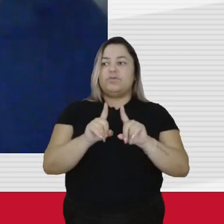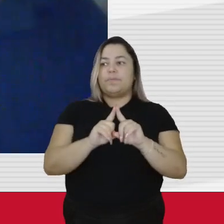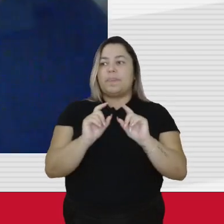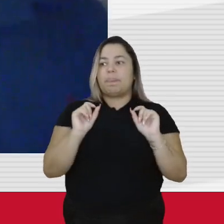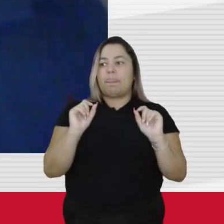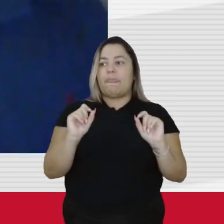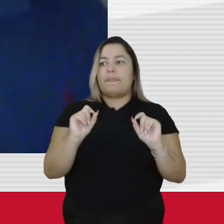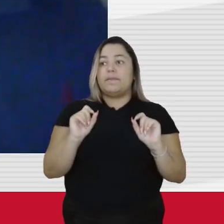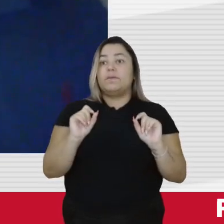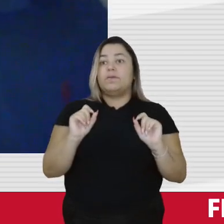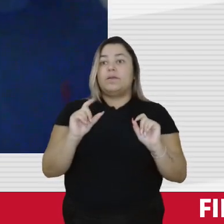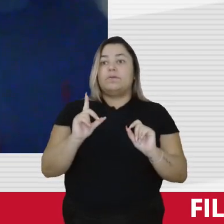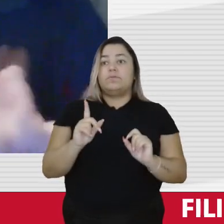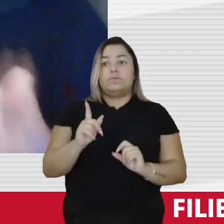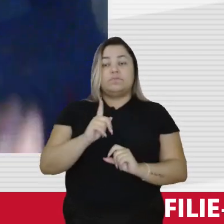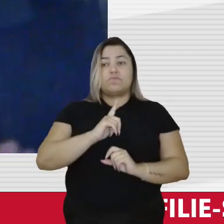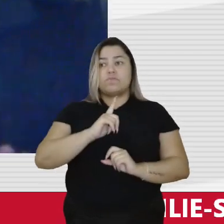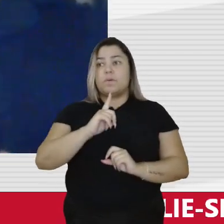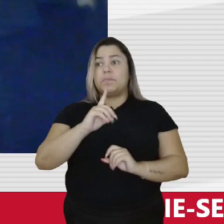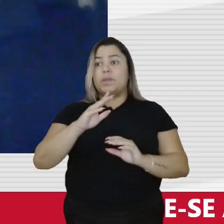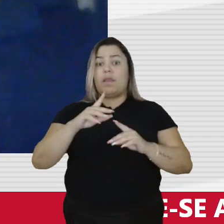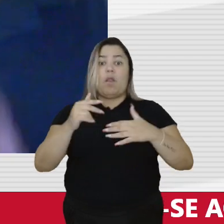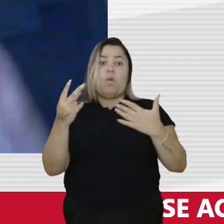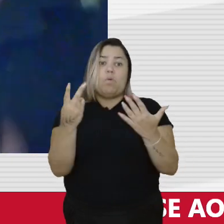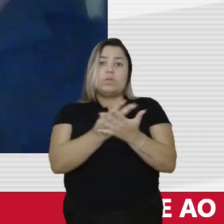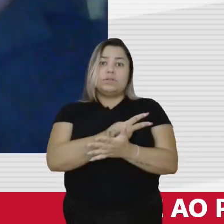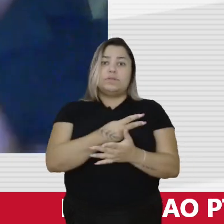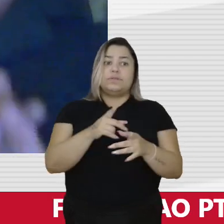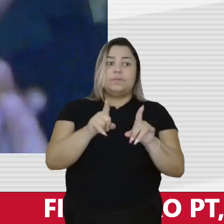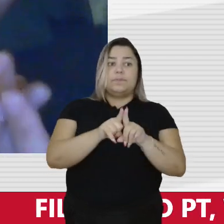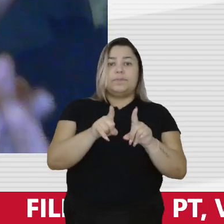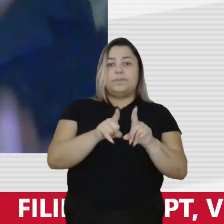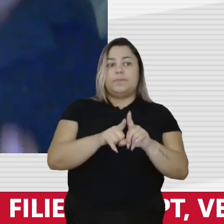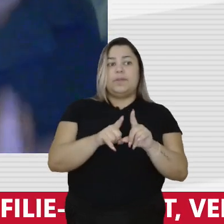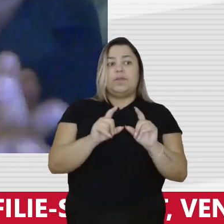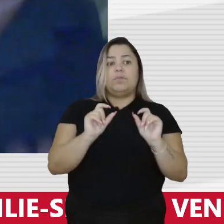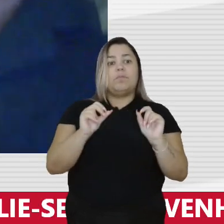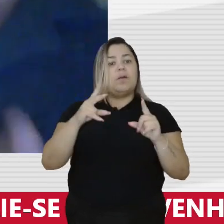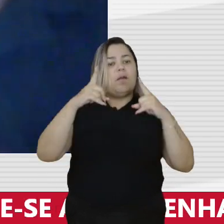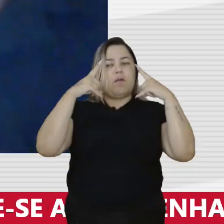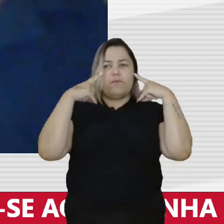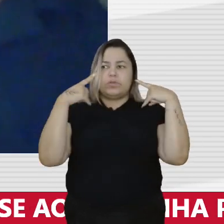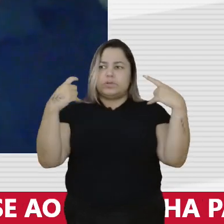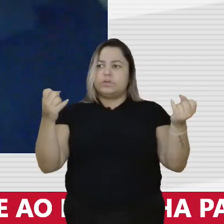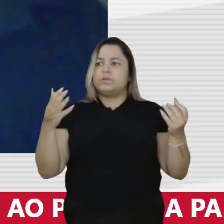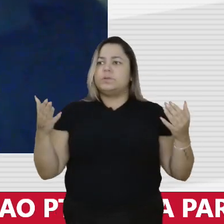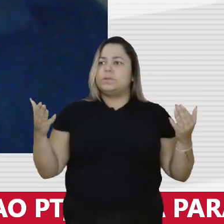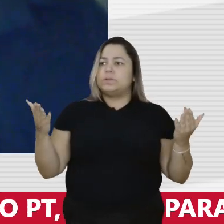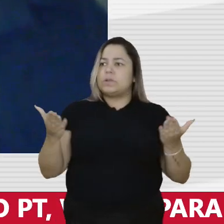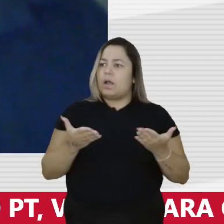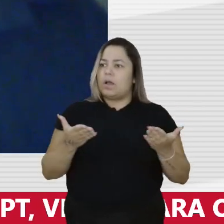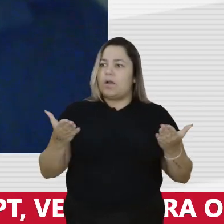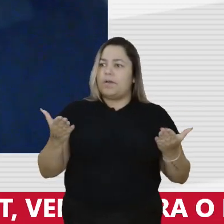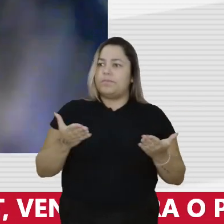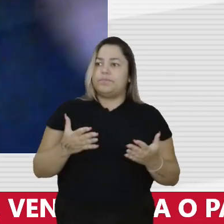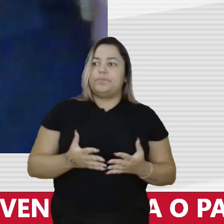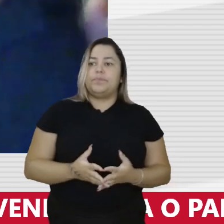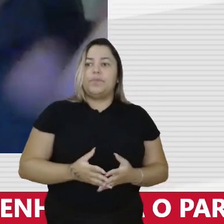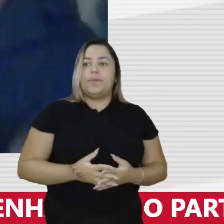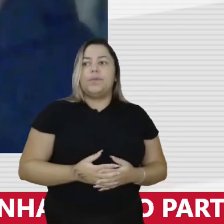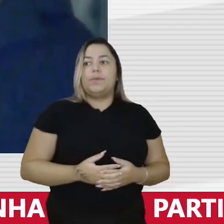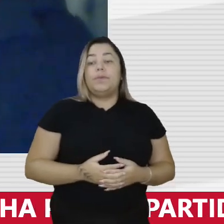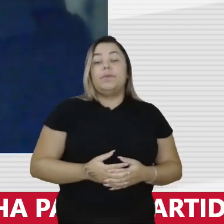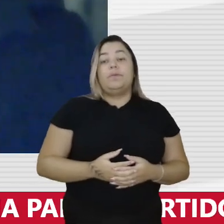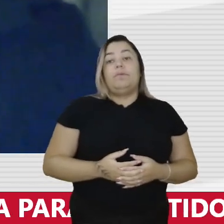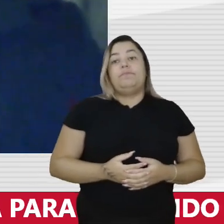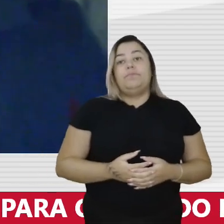e defende, mas gera raízes para as violências atuais e pior